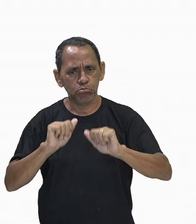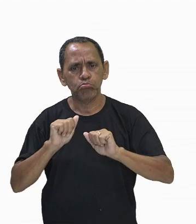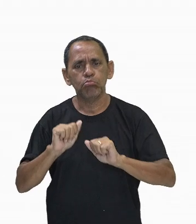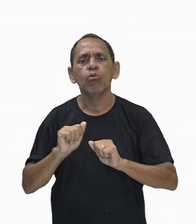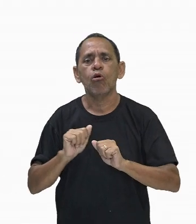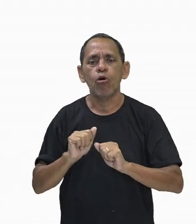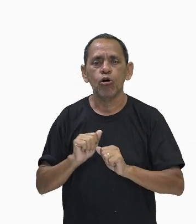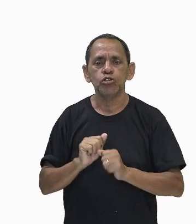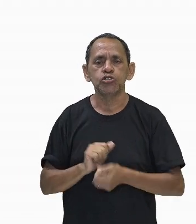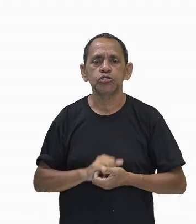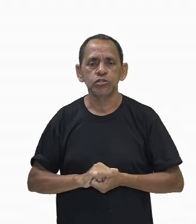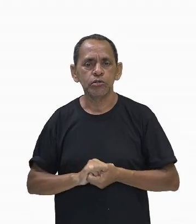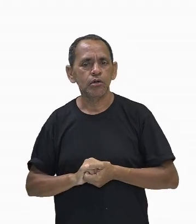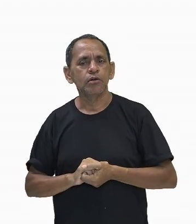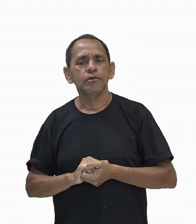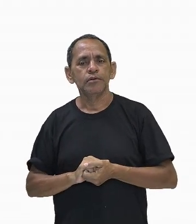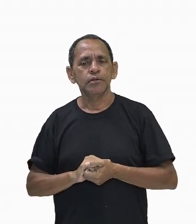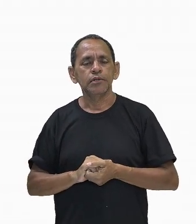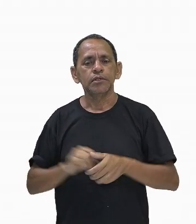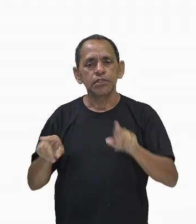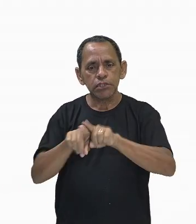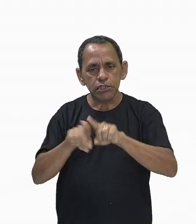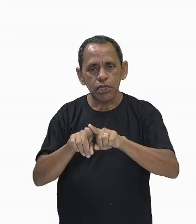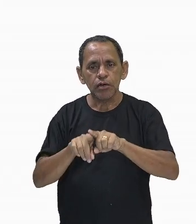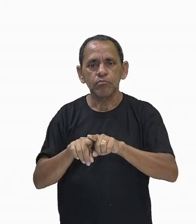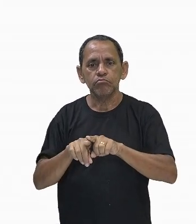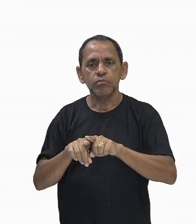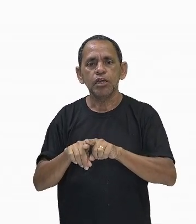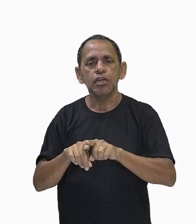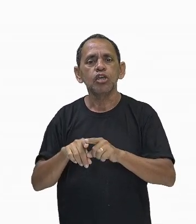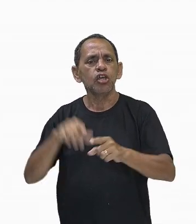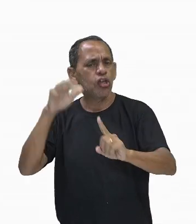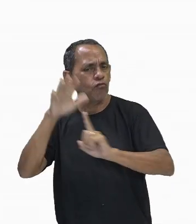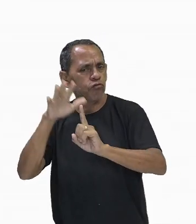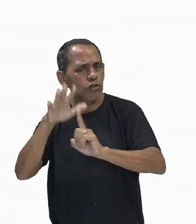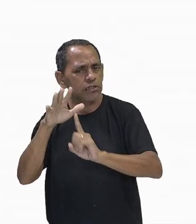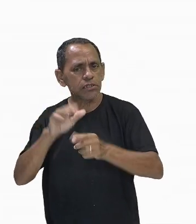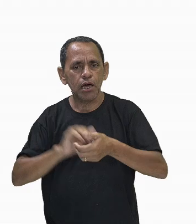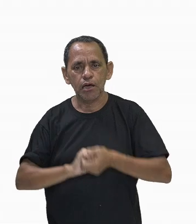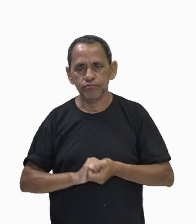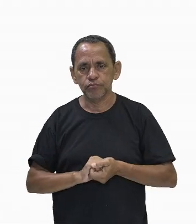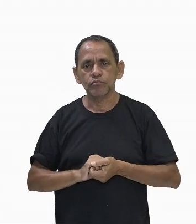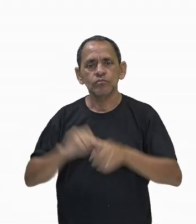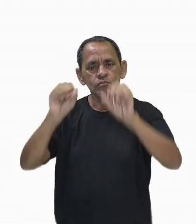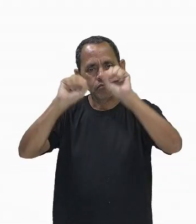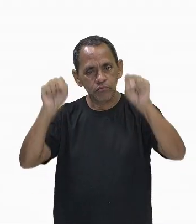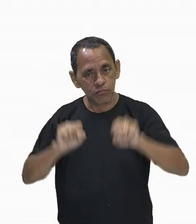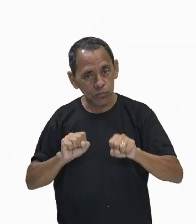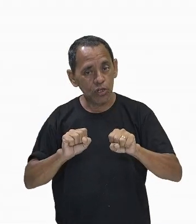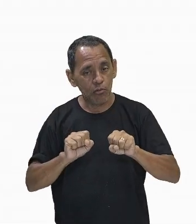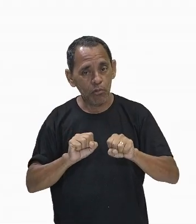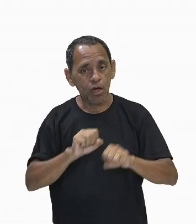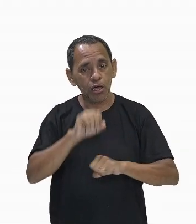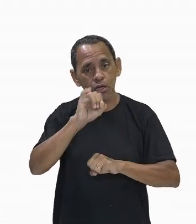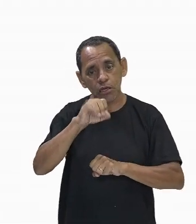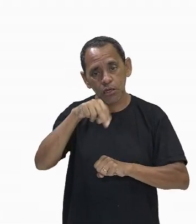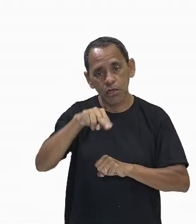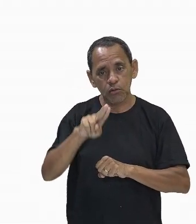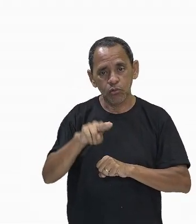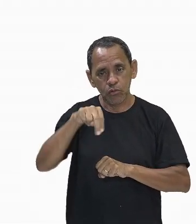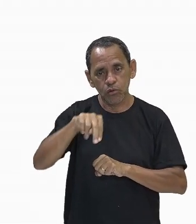temos também a disfunção imunológica, que nesse caso o sistema imunológico disfuncional pode atacar